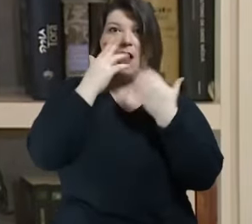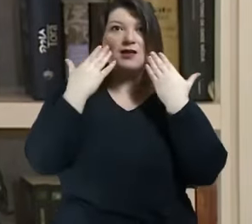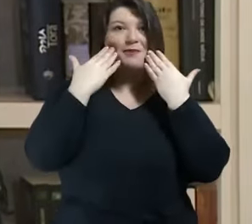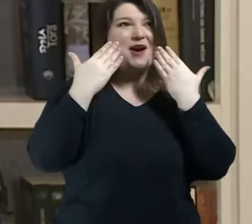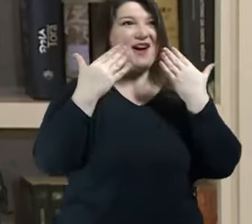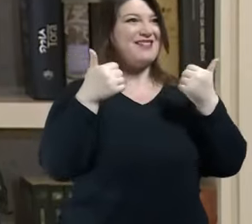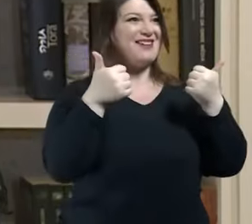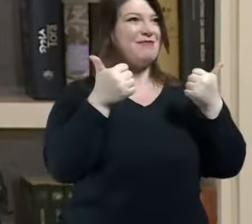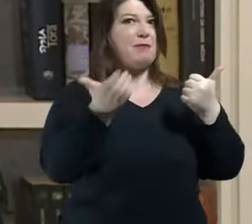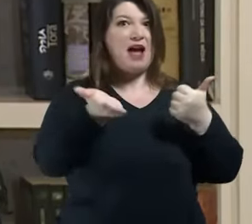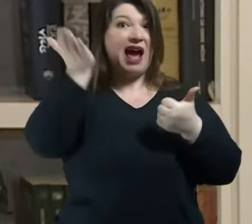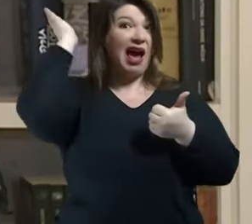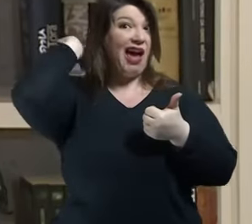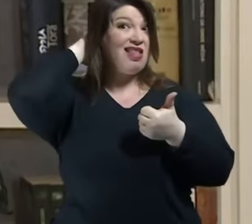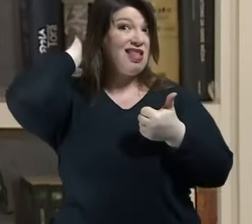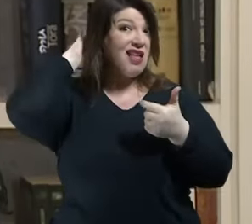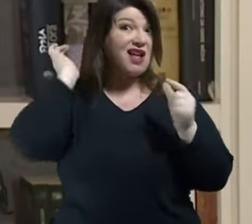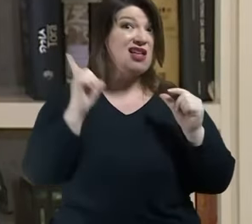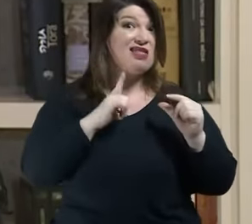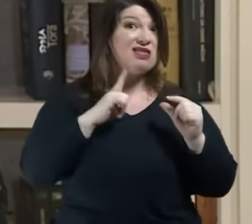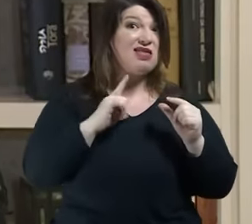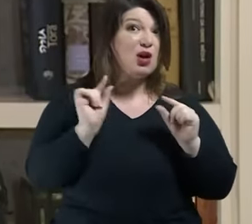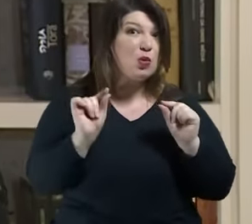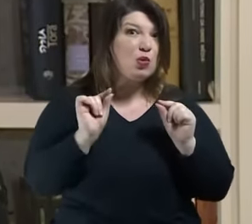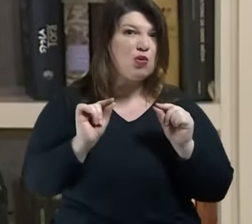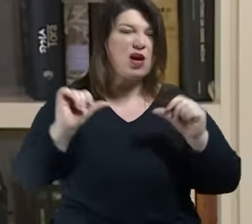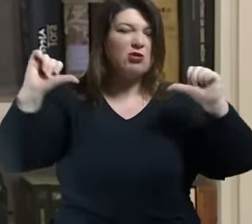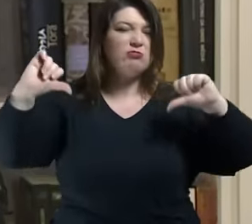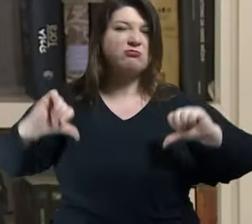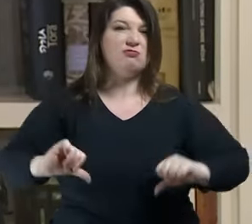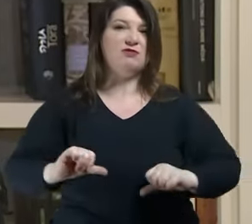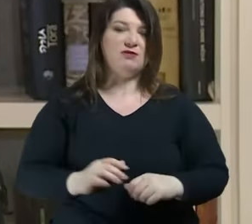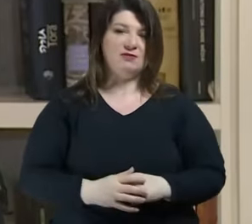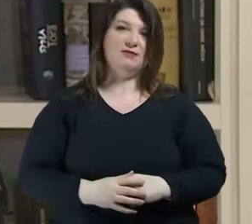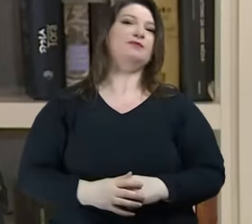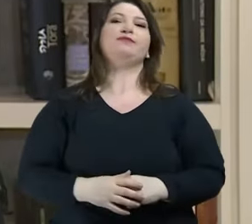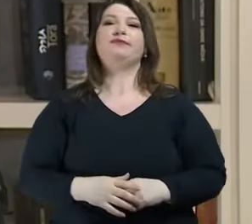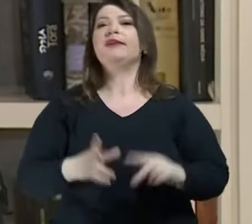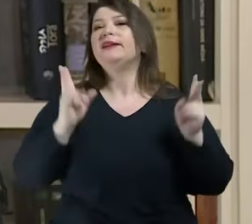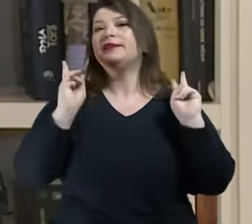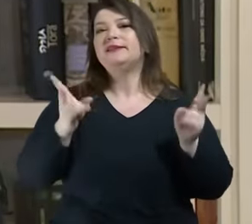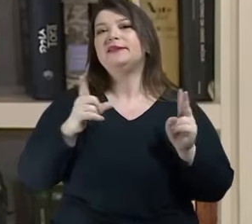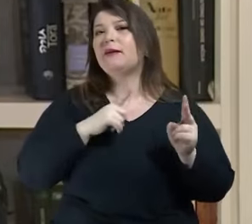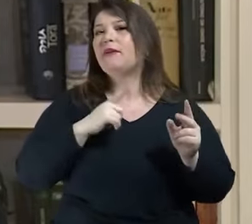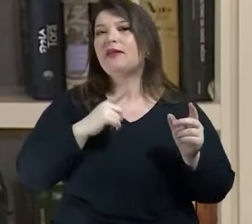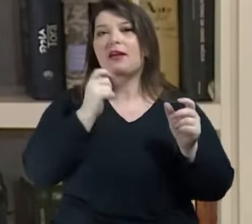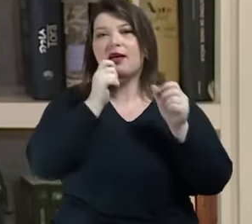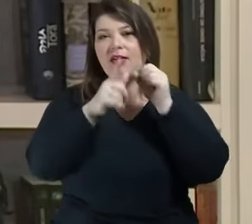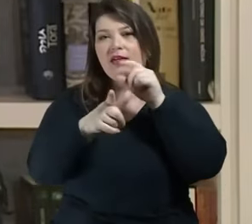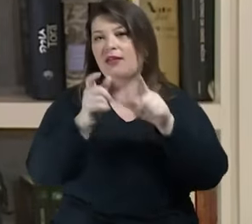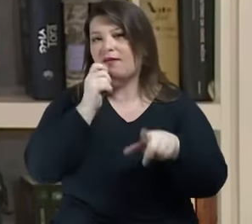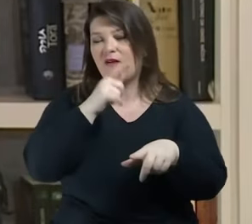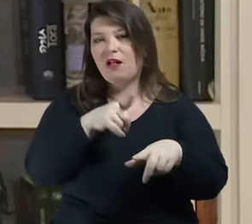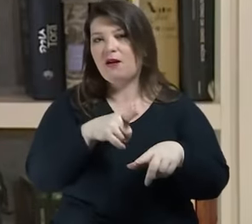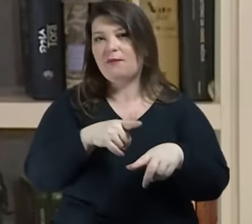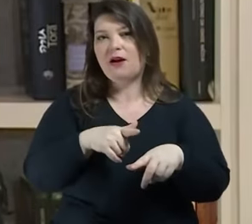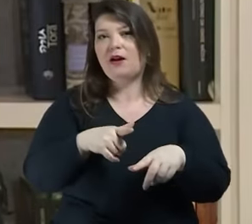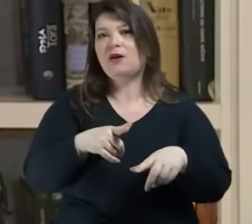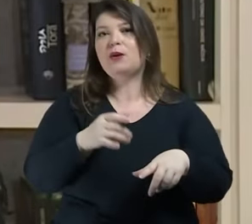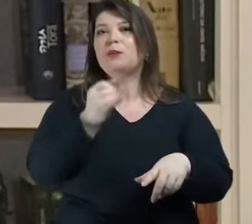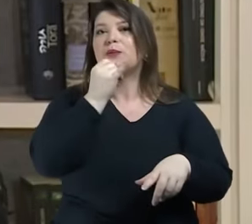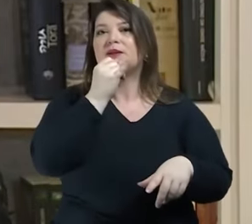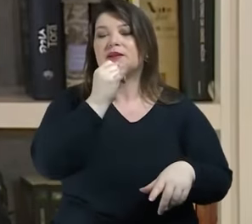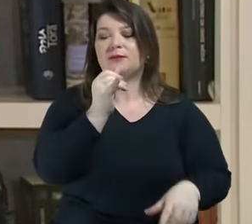beleza sempre existe a crítica consagrada pela peça de mulher ao tartufismo ou